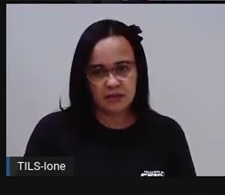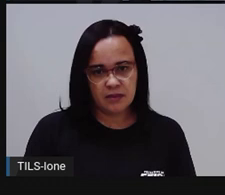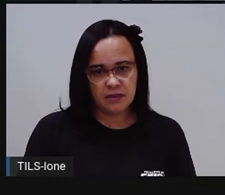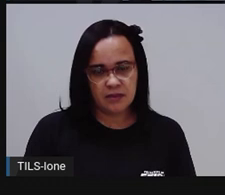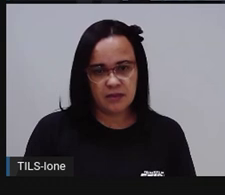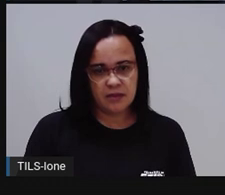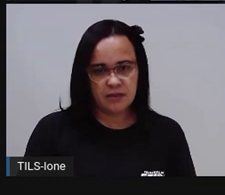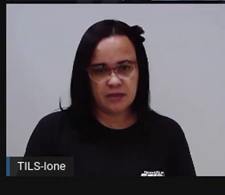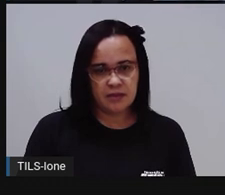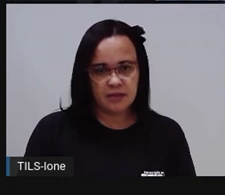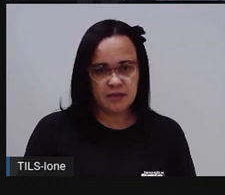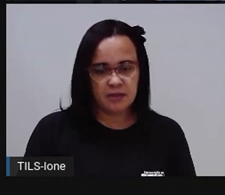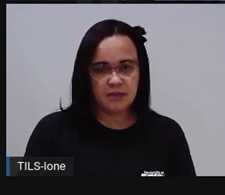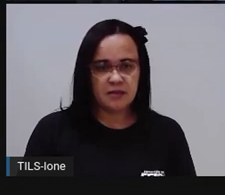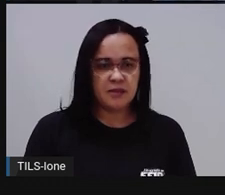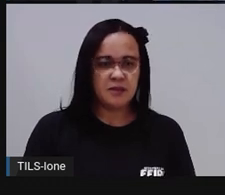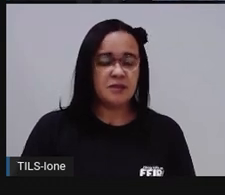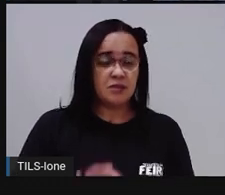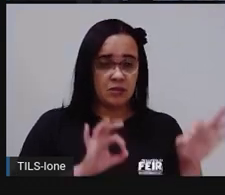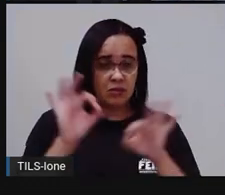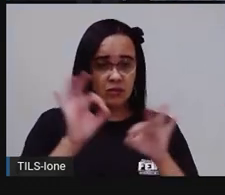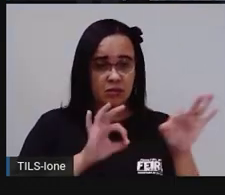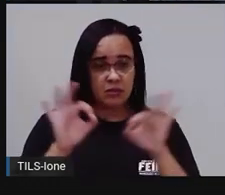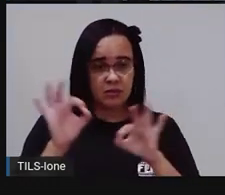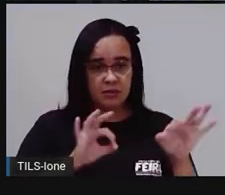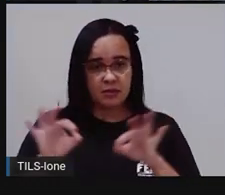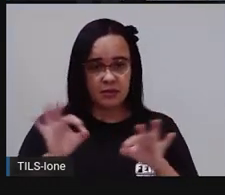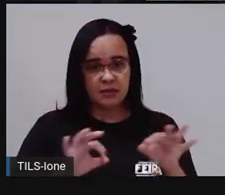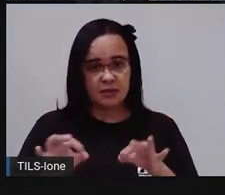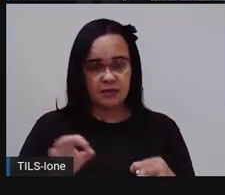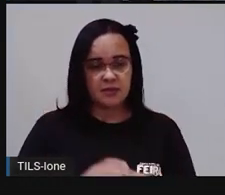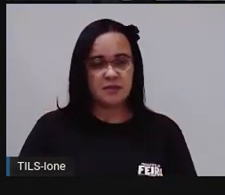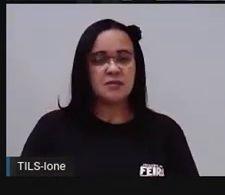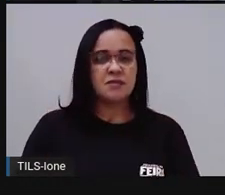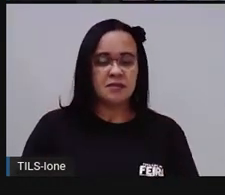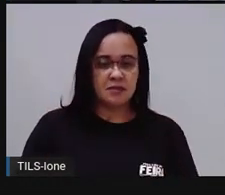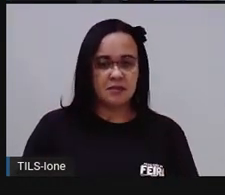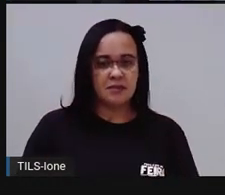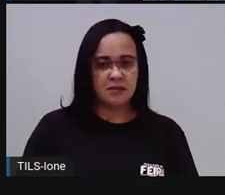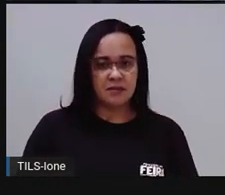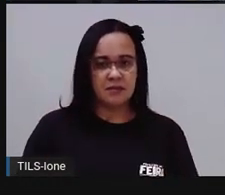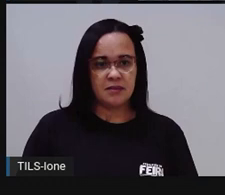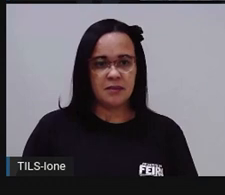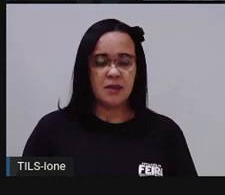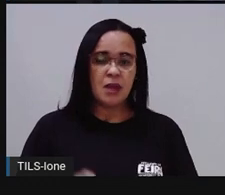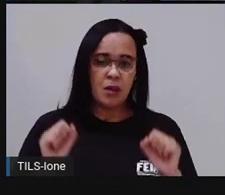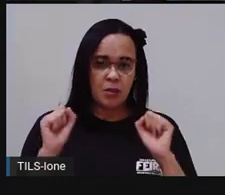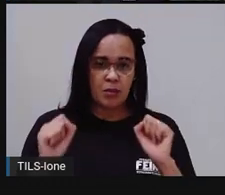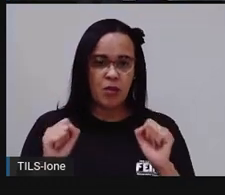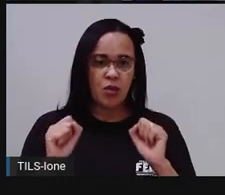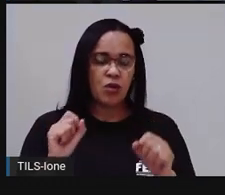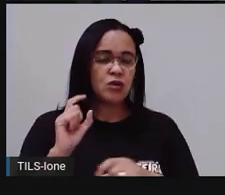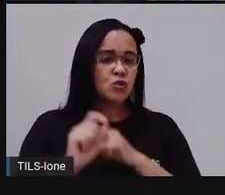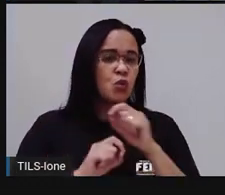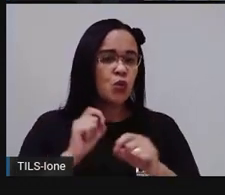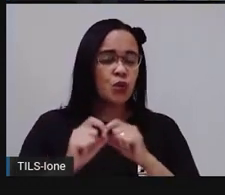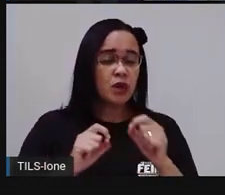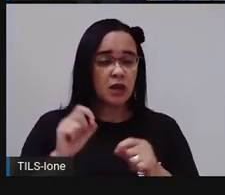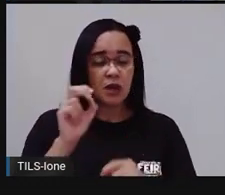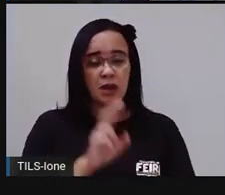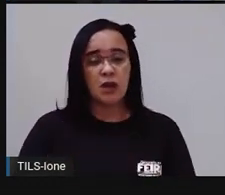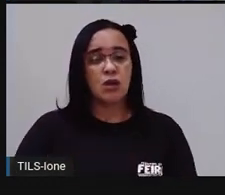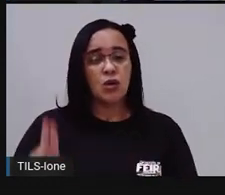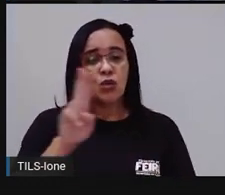Pronto. Então, como é que a gente vai pensar? Pra você fazer a diferença, você pode usar diversas estratégias. Quando vocês estiverem